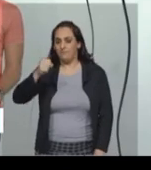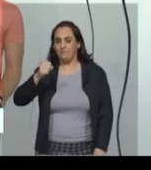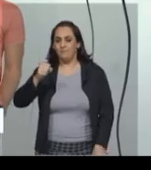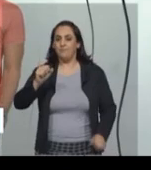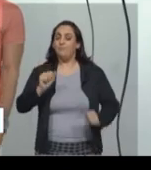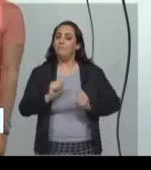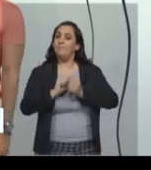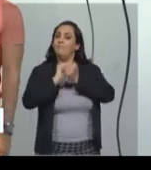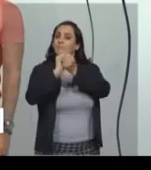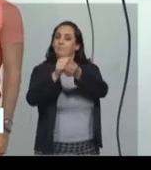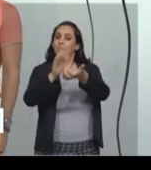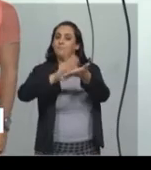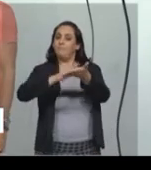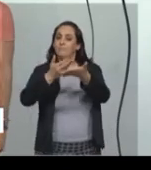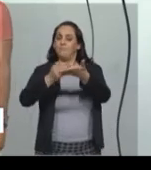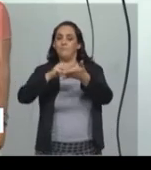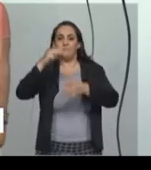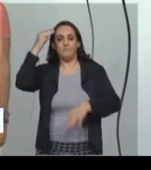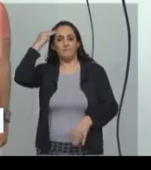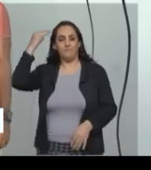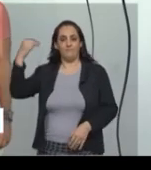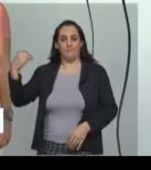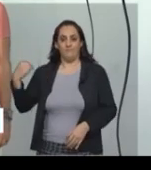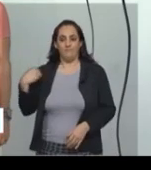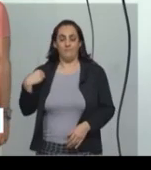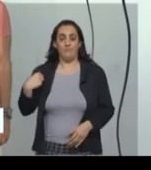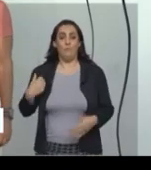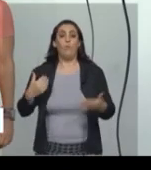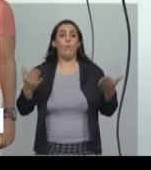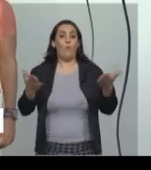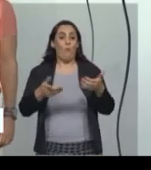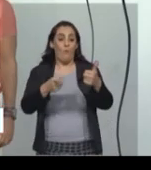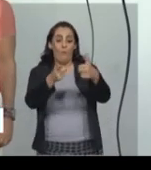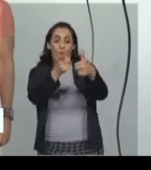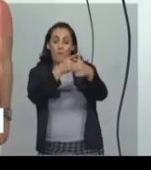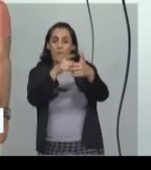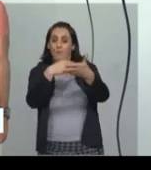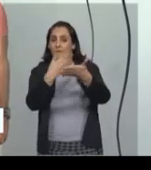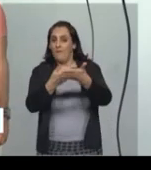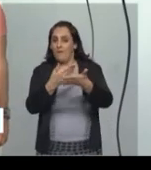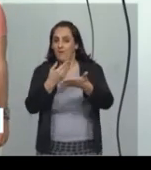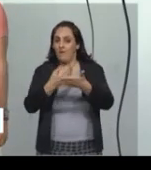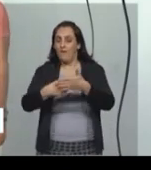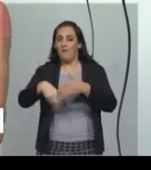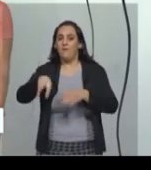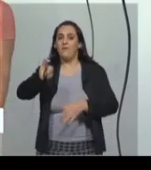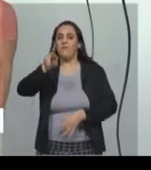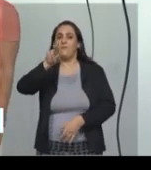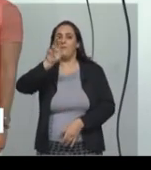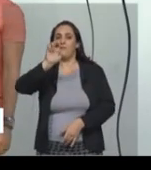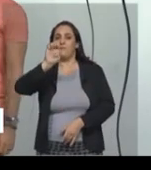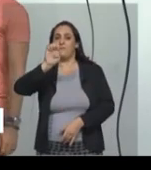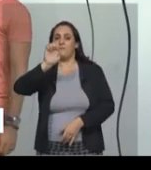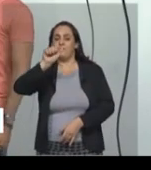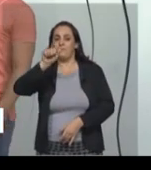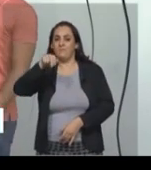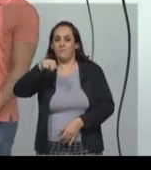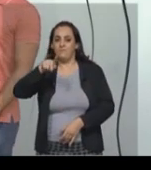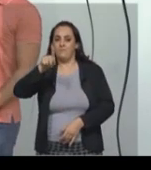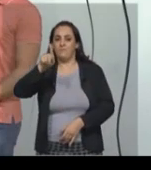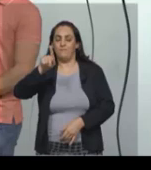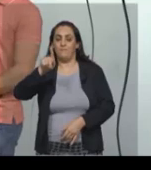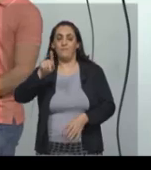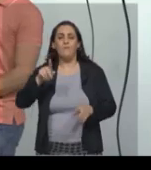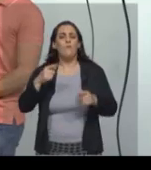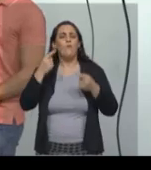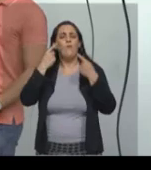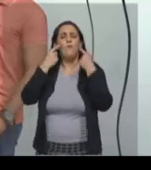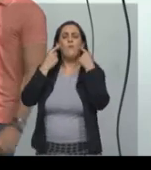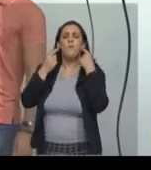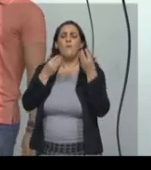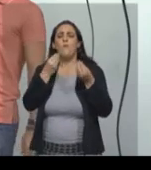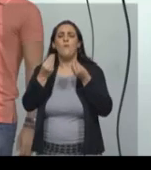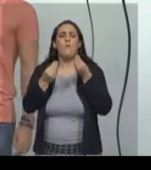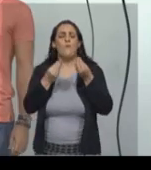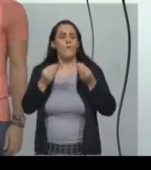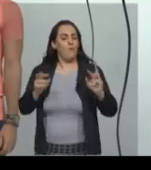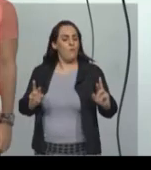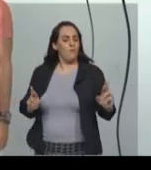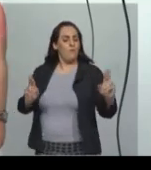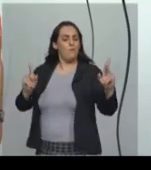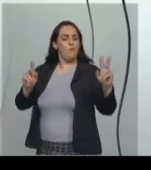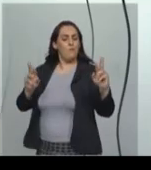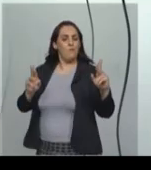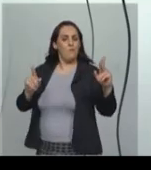ano, primeira aula do REAMP de 2021, nós vamos ver a diferença entre cidades e municípios, identificar o que